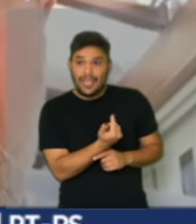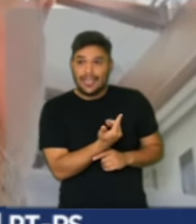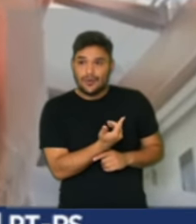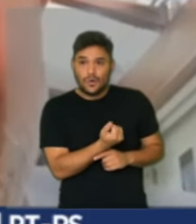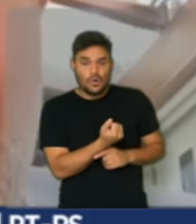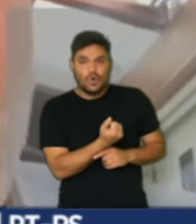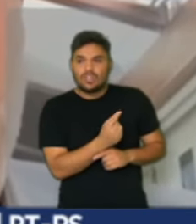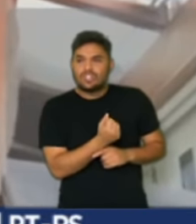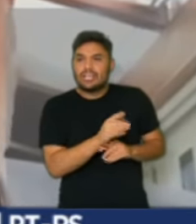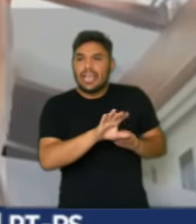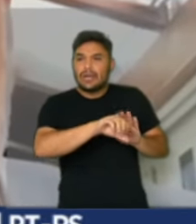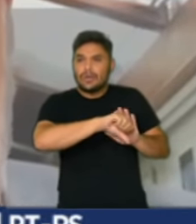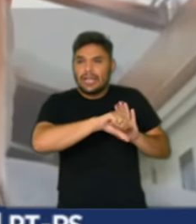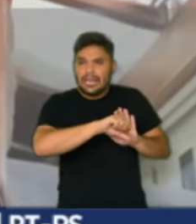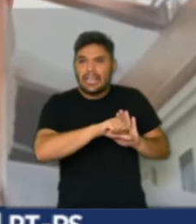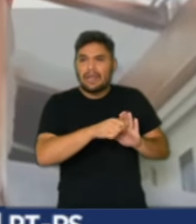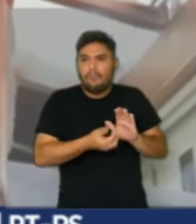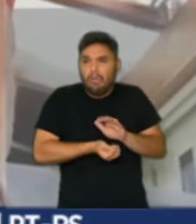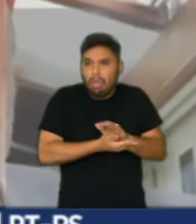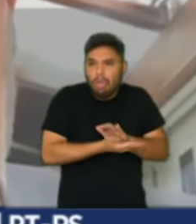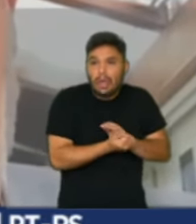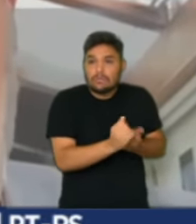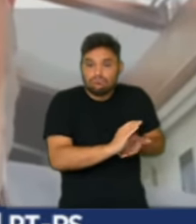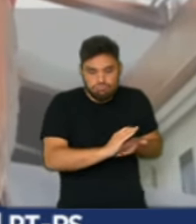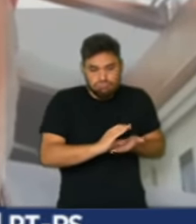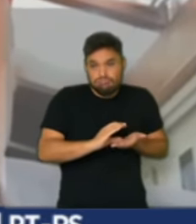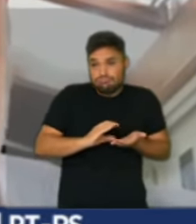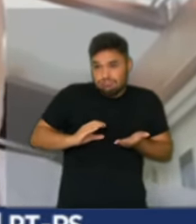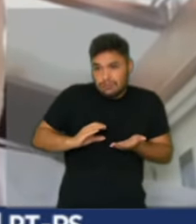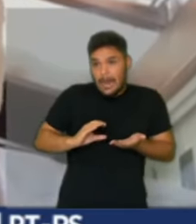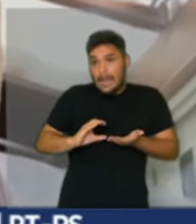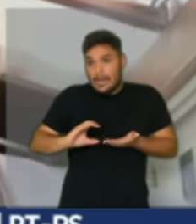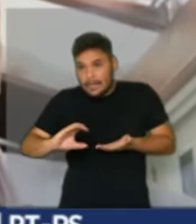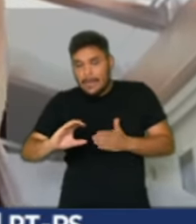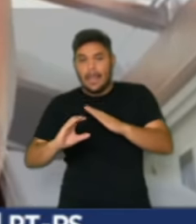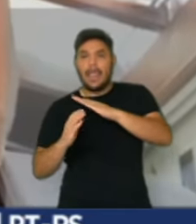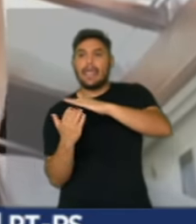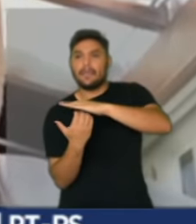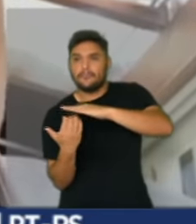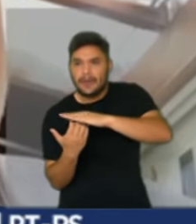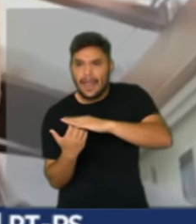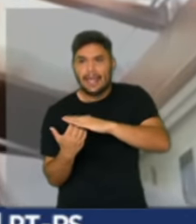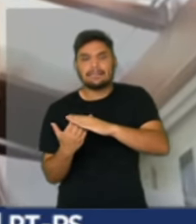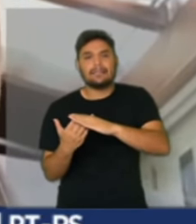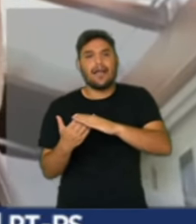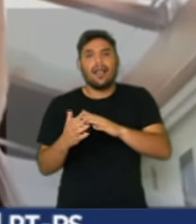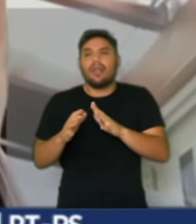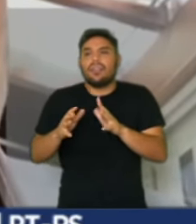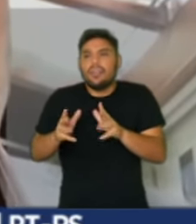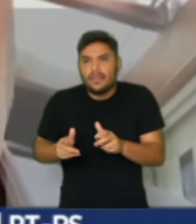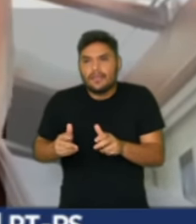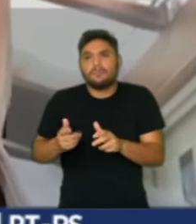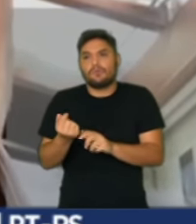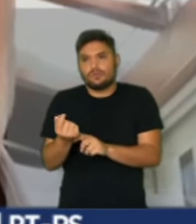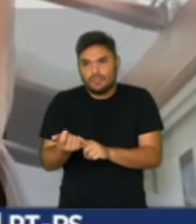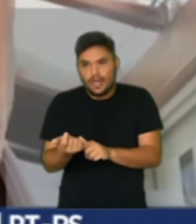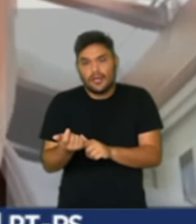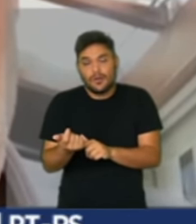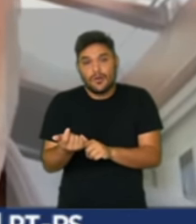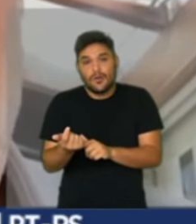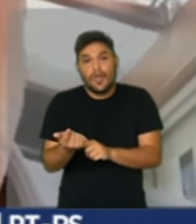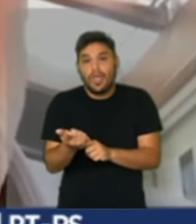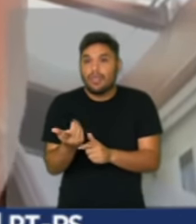para evadir divisas que poderiam ser produtivas, dinheiro, capital que poderia ser produtivo